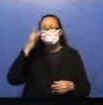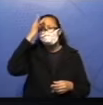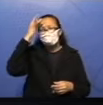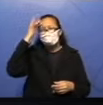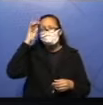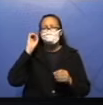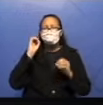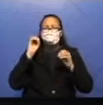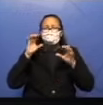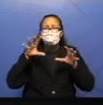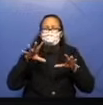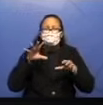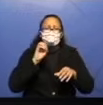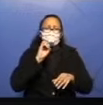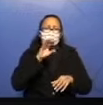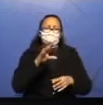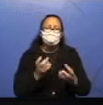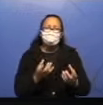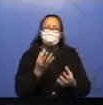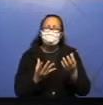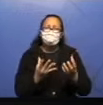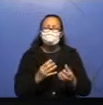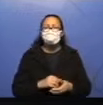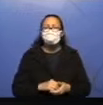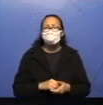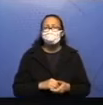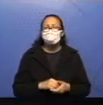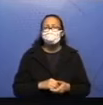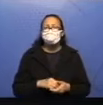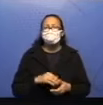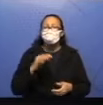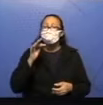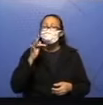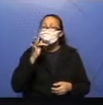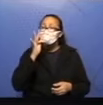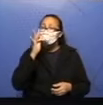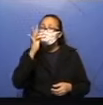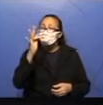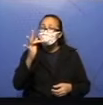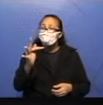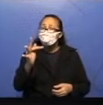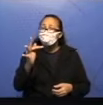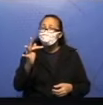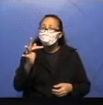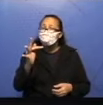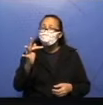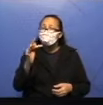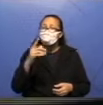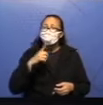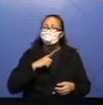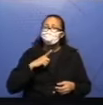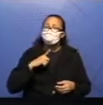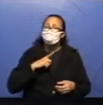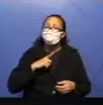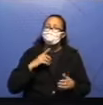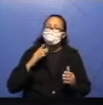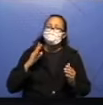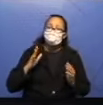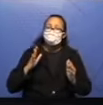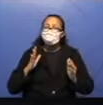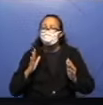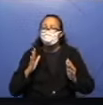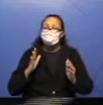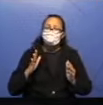passado. Só para ilustrar. Na era cibernética, lá no futuro, olha. O robô regando as plantinhas.